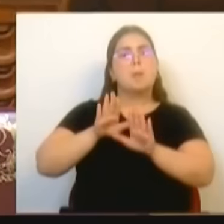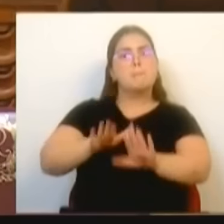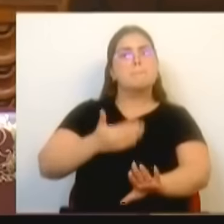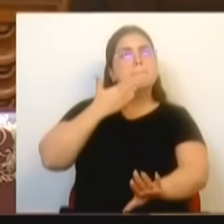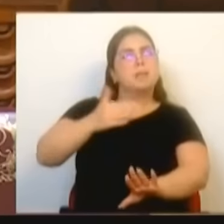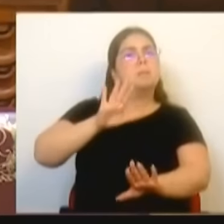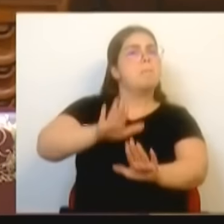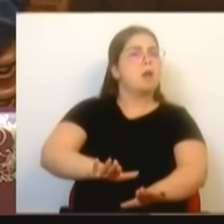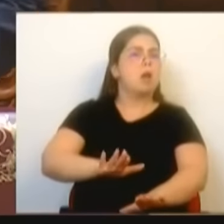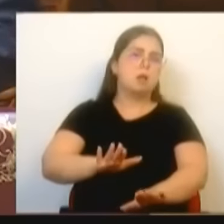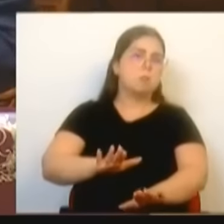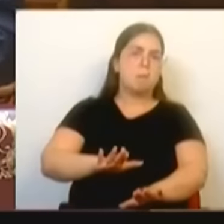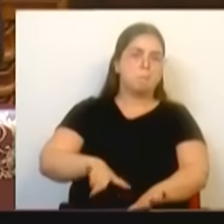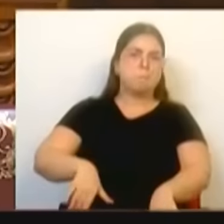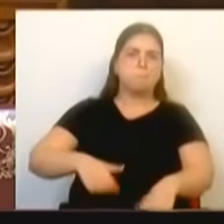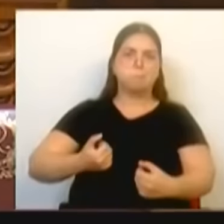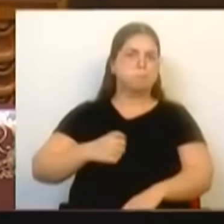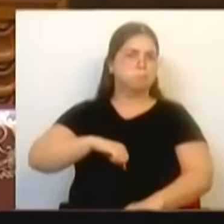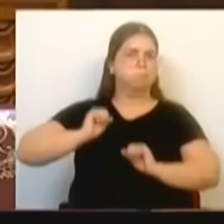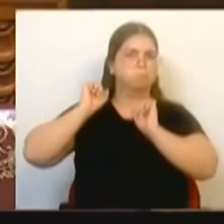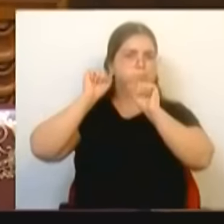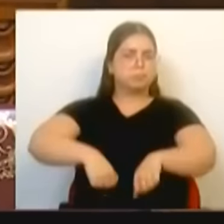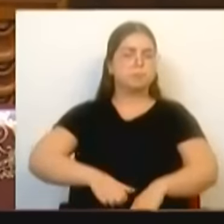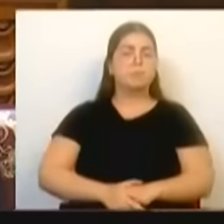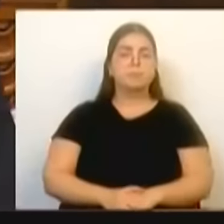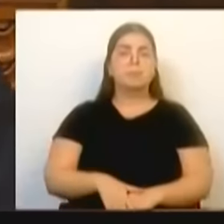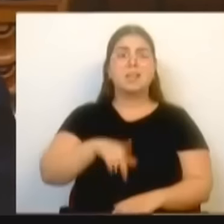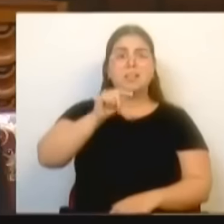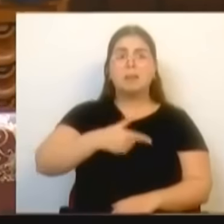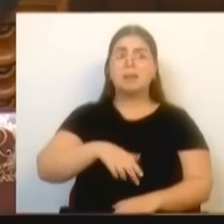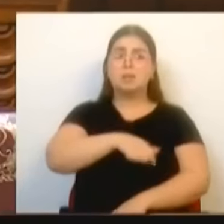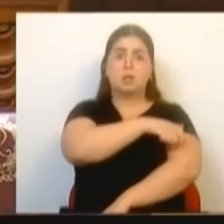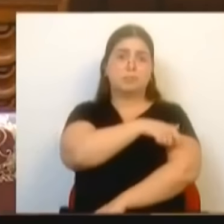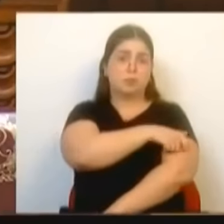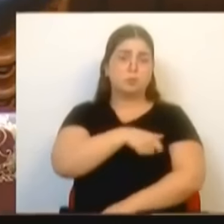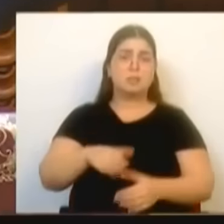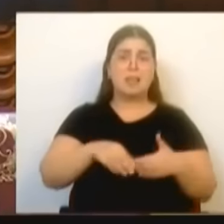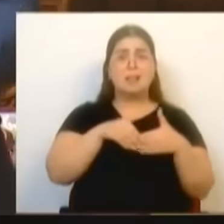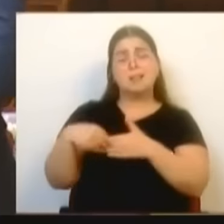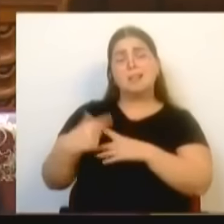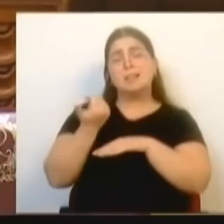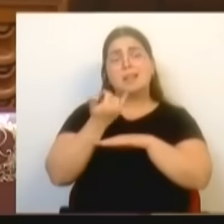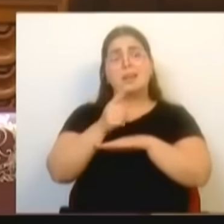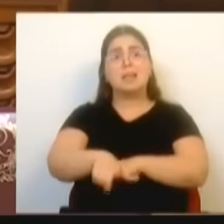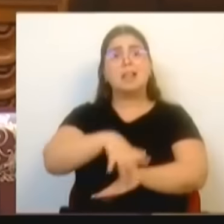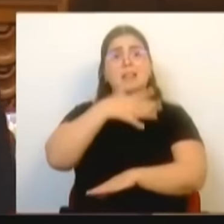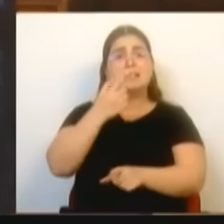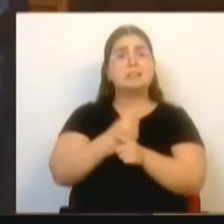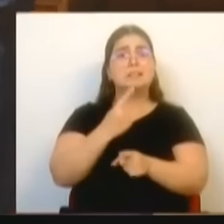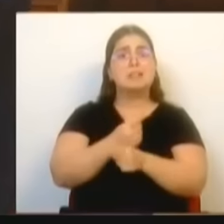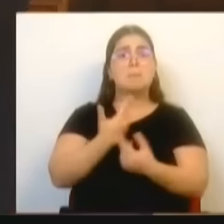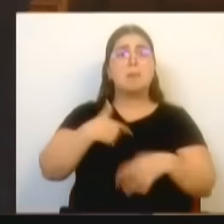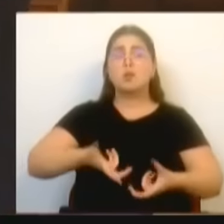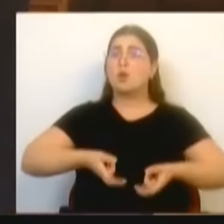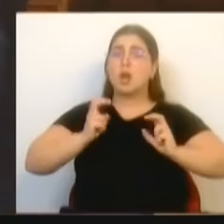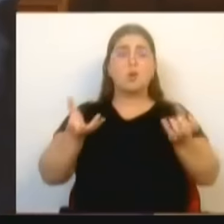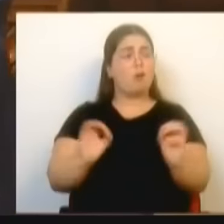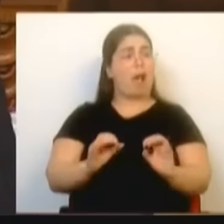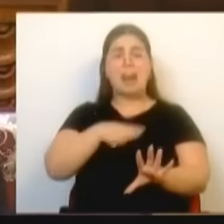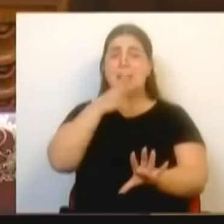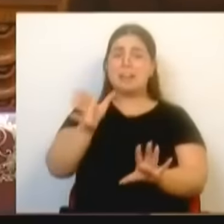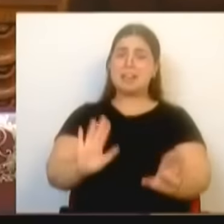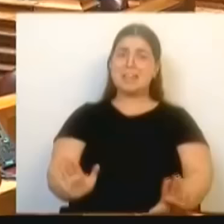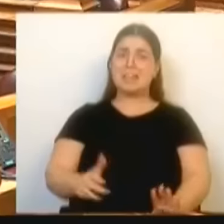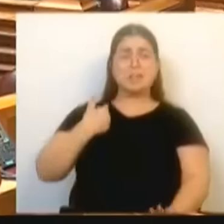suficientes para que, se o líder da iniciativa liberal que ele tivesse, já gosta tanto de me copiar, o dissesse, mas como não tem coragem, não diz, e deixa-me a mim para